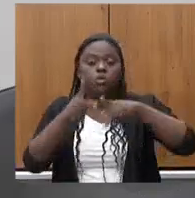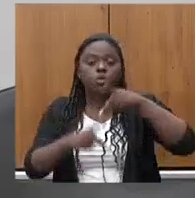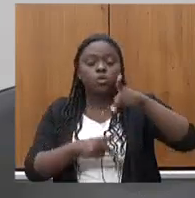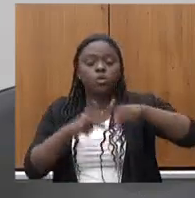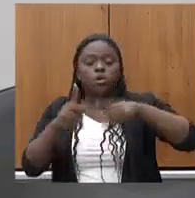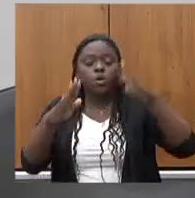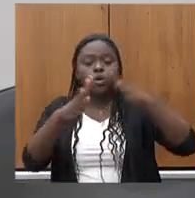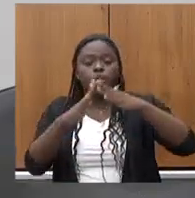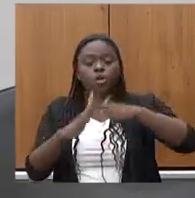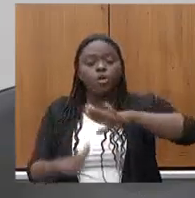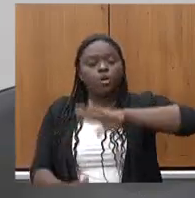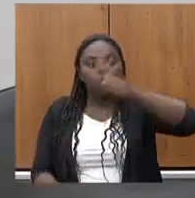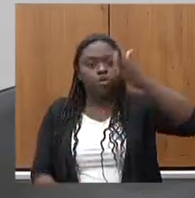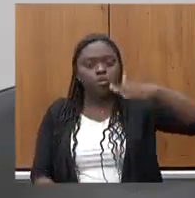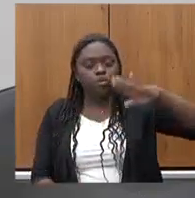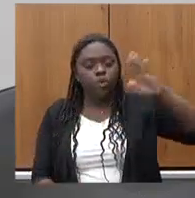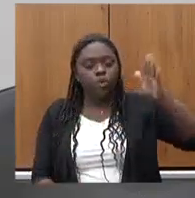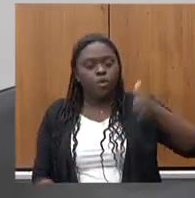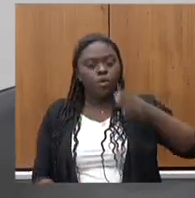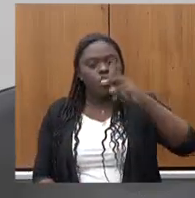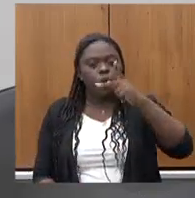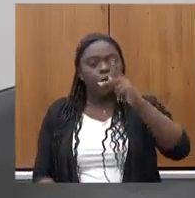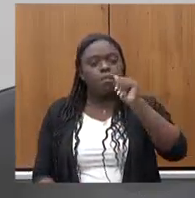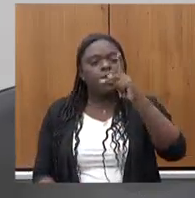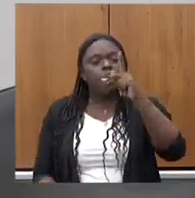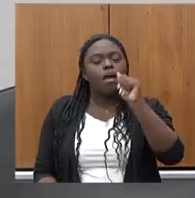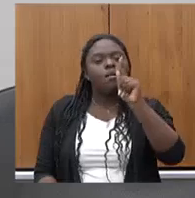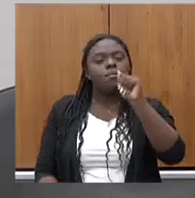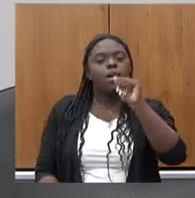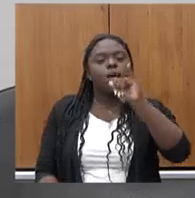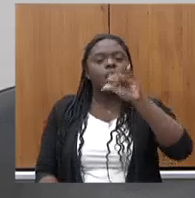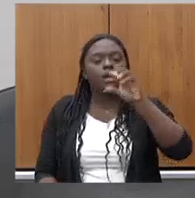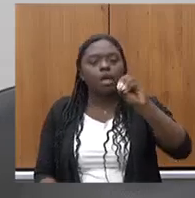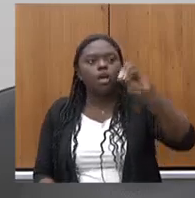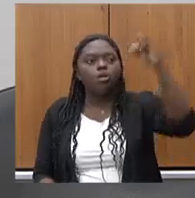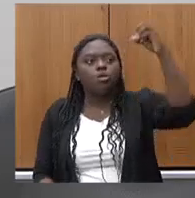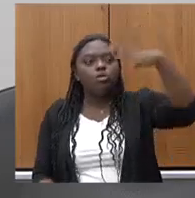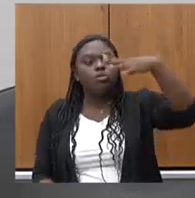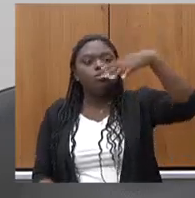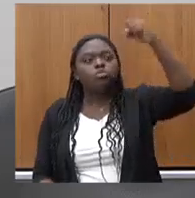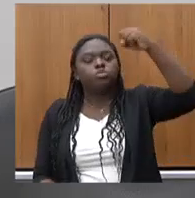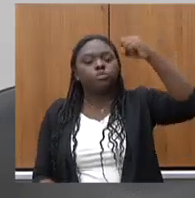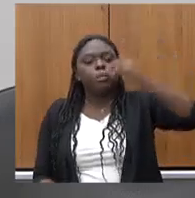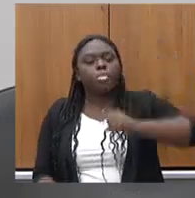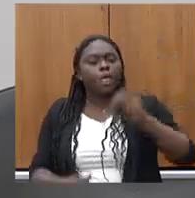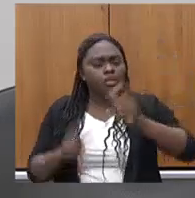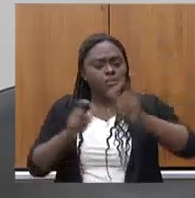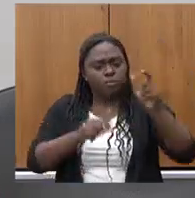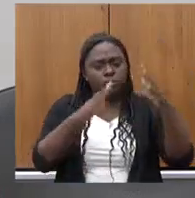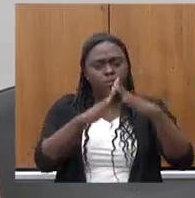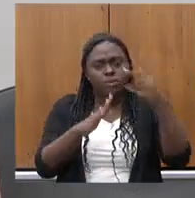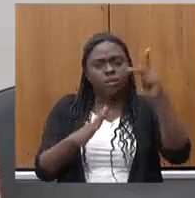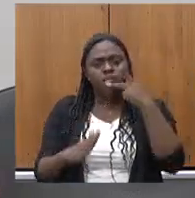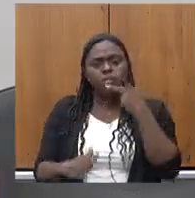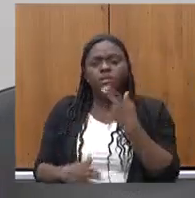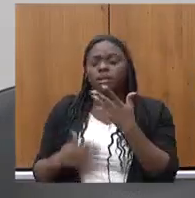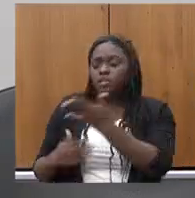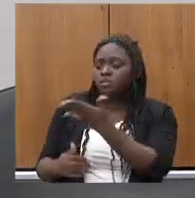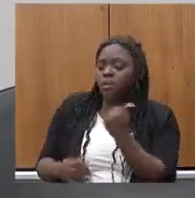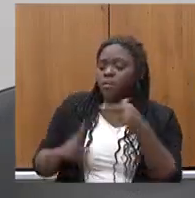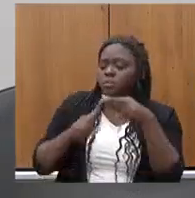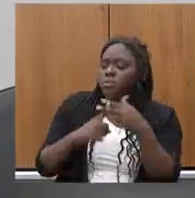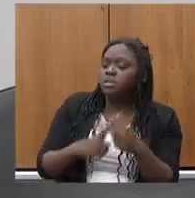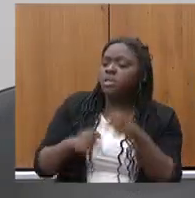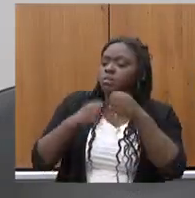energia elétrica e aí o morador dizia olha eles vêm aqui consertam história de novo por quê? porque é sucata porque